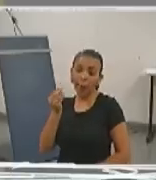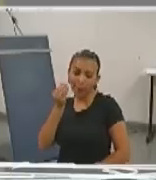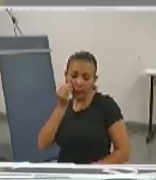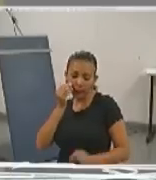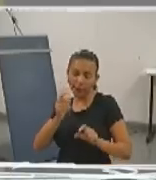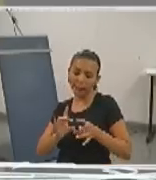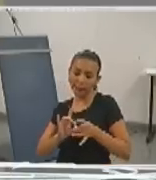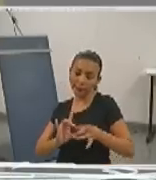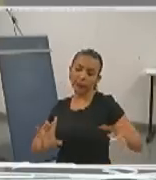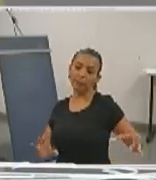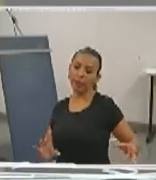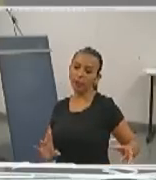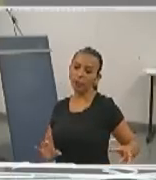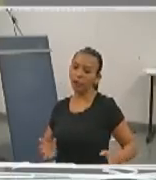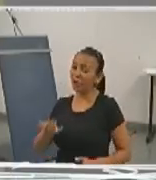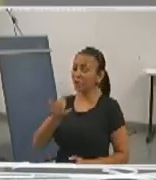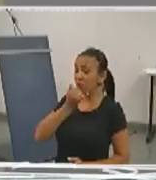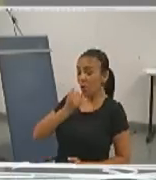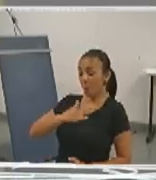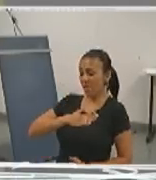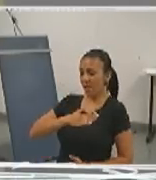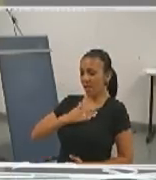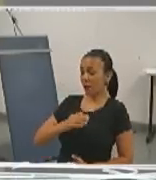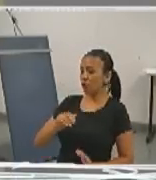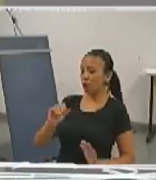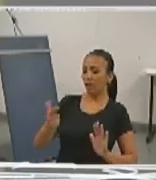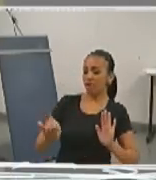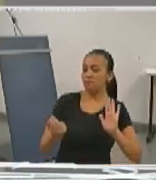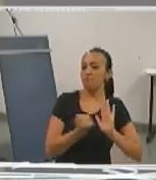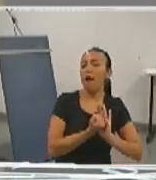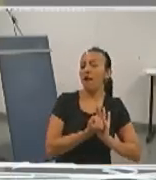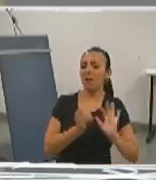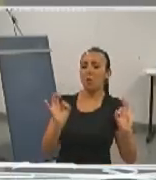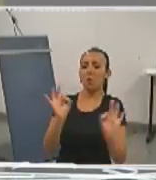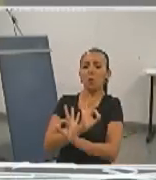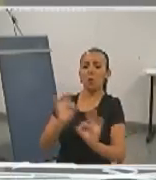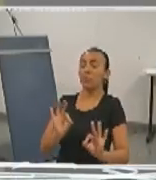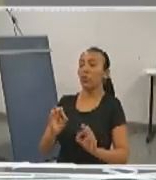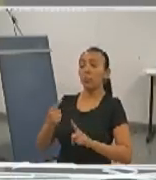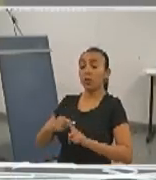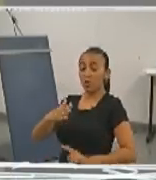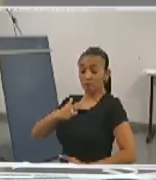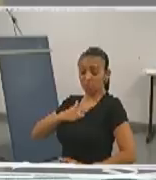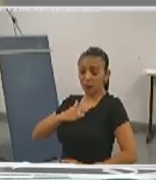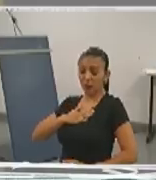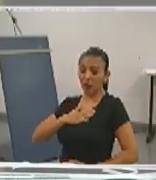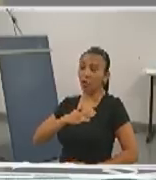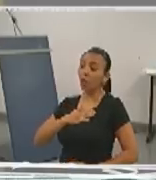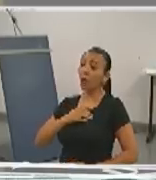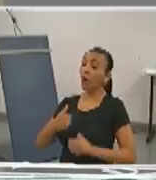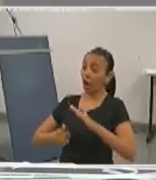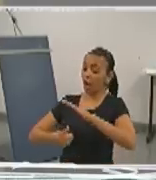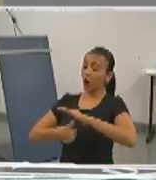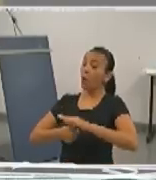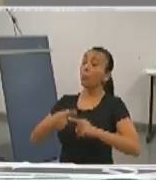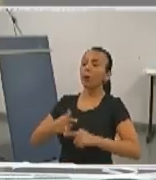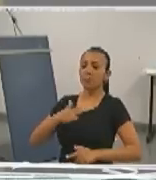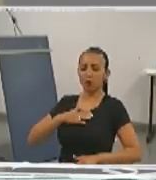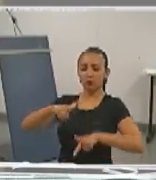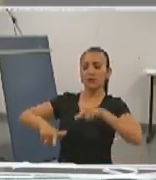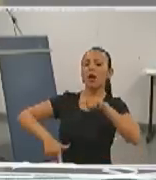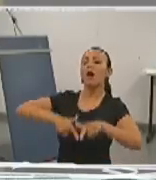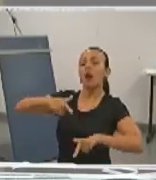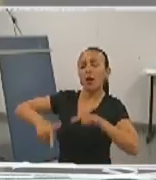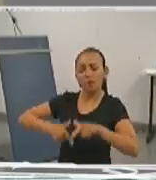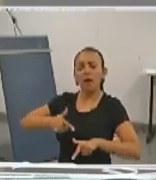Não caiu estigma sobre a minha campanha? Não caiu. Por quê? Eu estou aqui hoje, candidato a reitor, pelo trabalho que eu desempenho dentro da